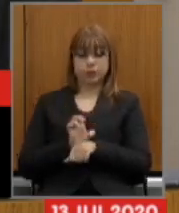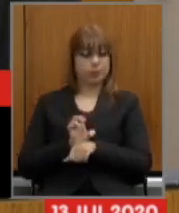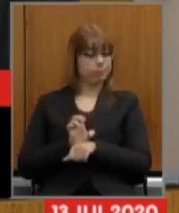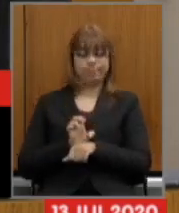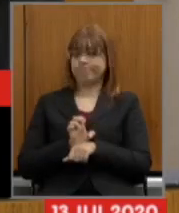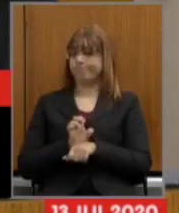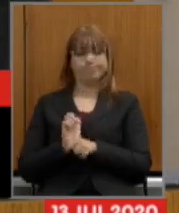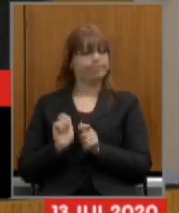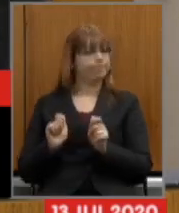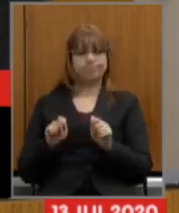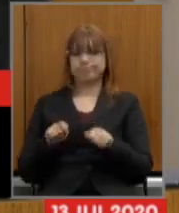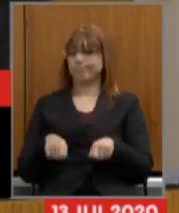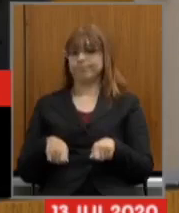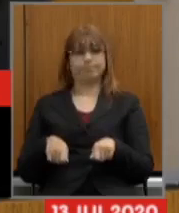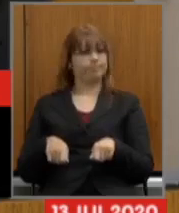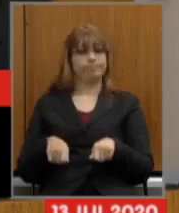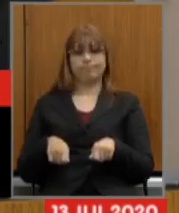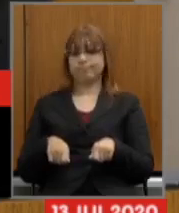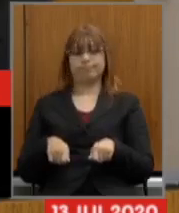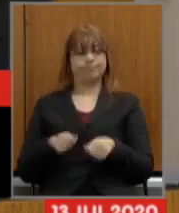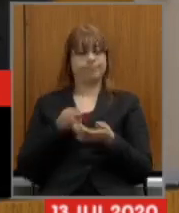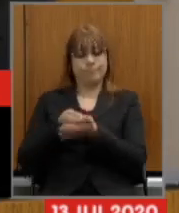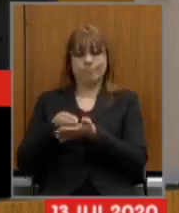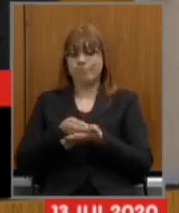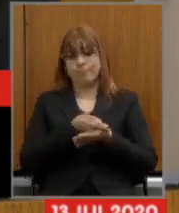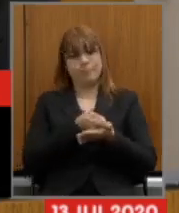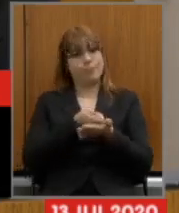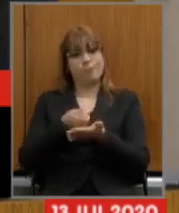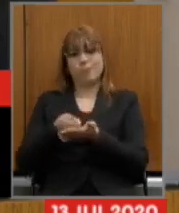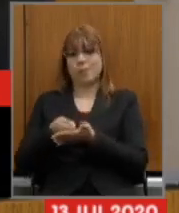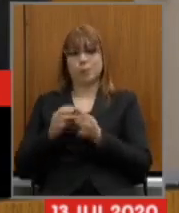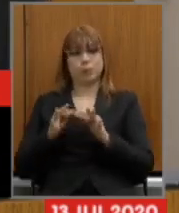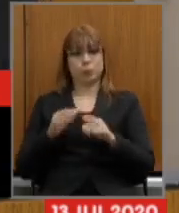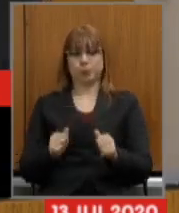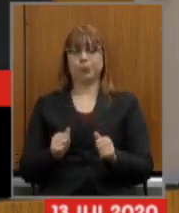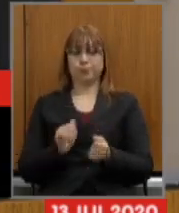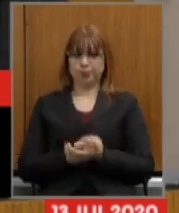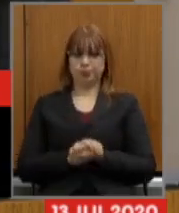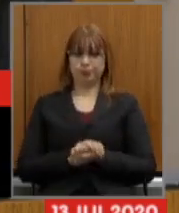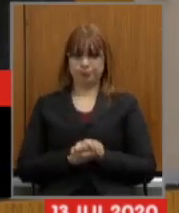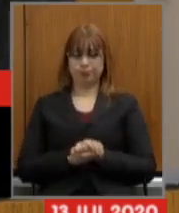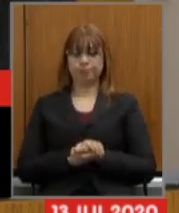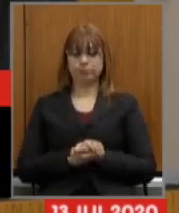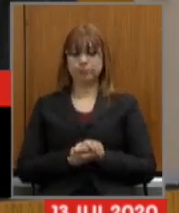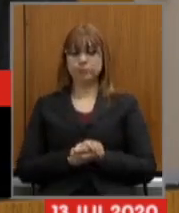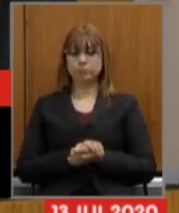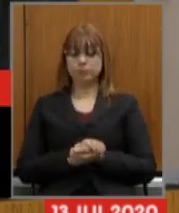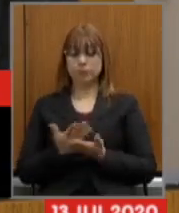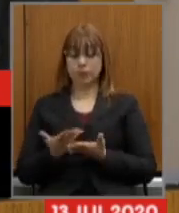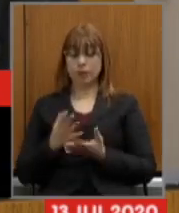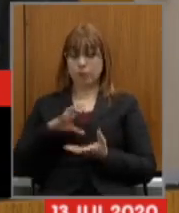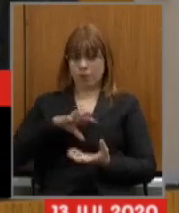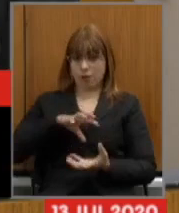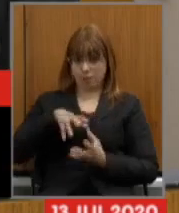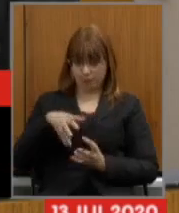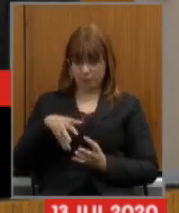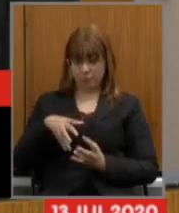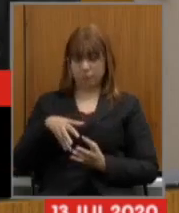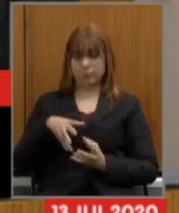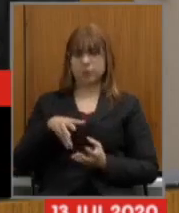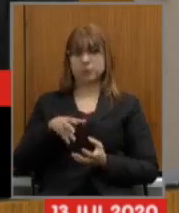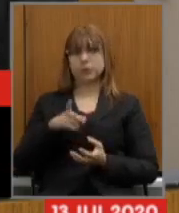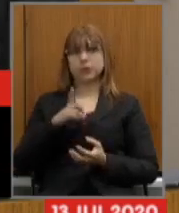para as suas despesas na nossa reforma existem